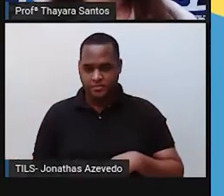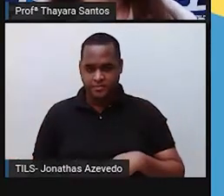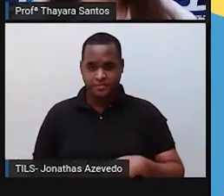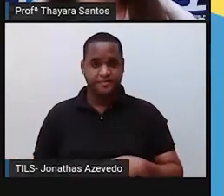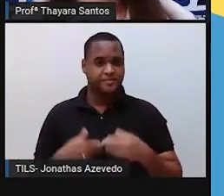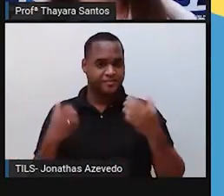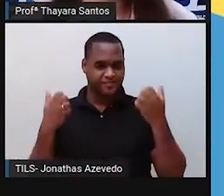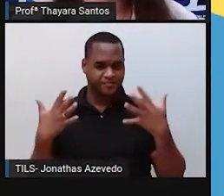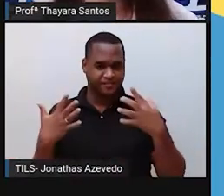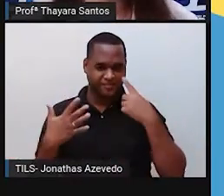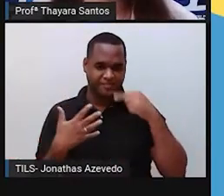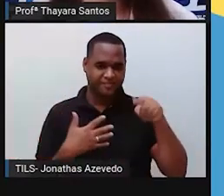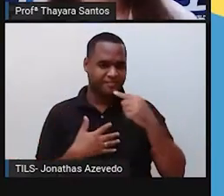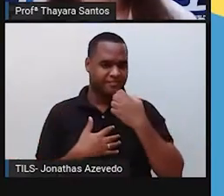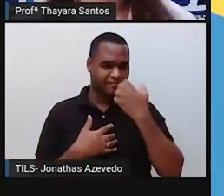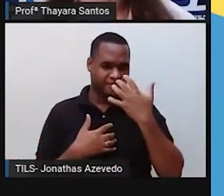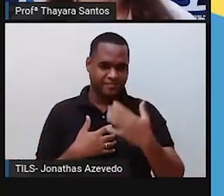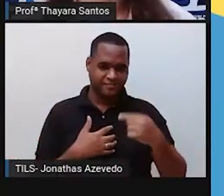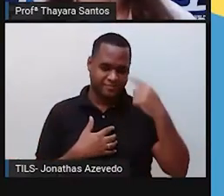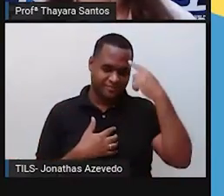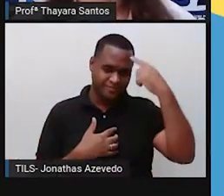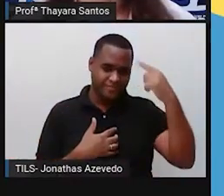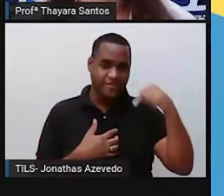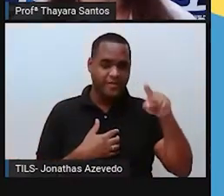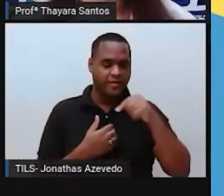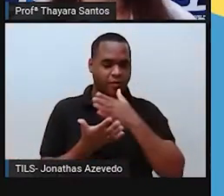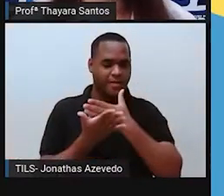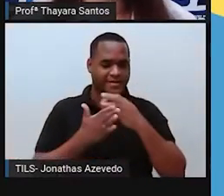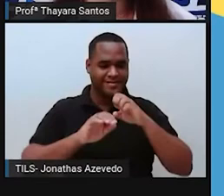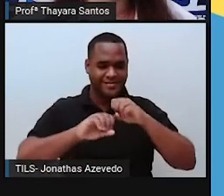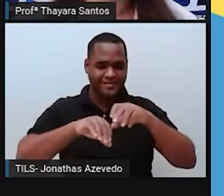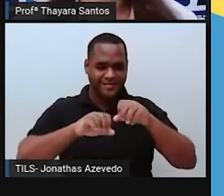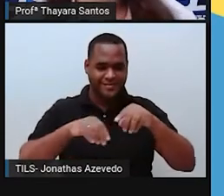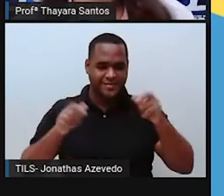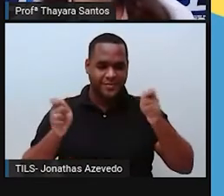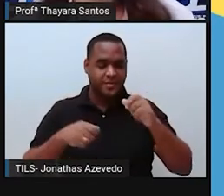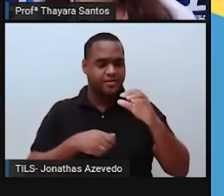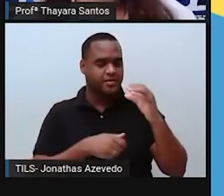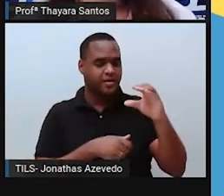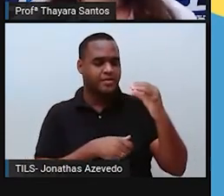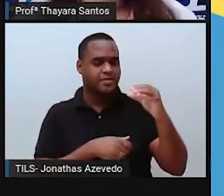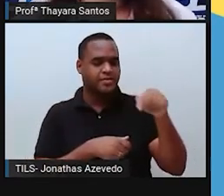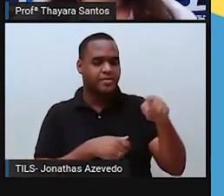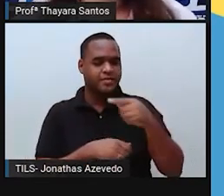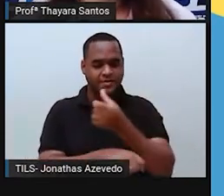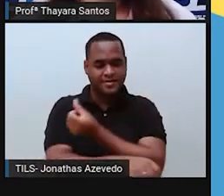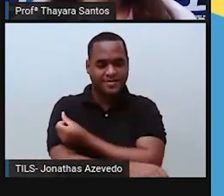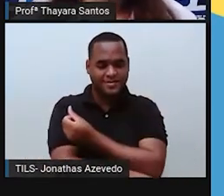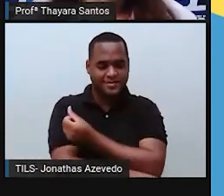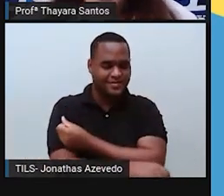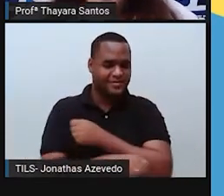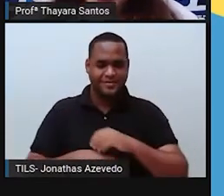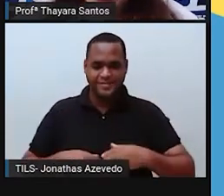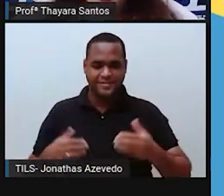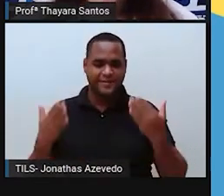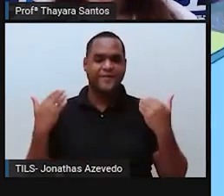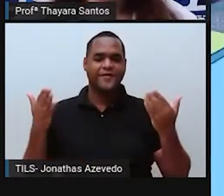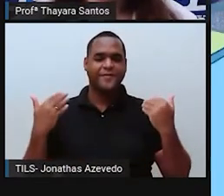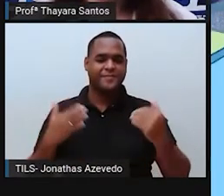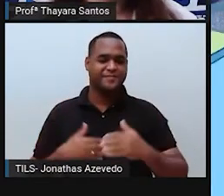Então, como eu já falei, vamos lá iniciar a nossa aula de ciências, só que agora no sexto ano. Vamos lá!